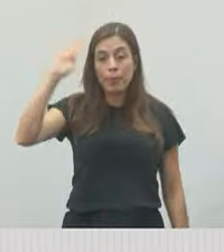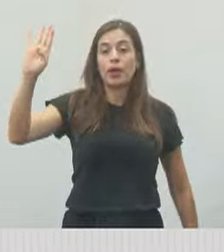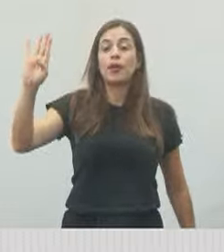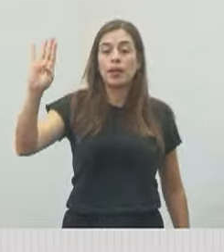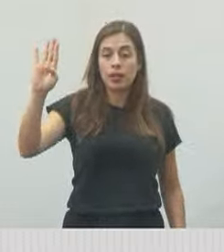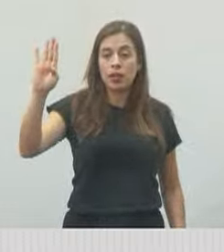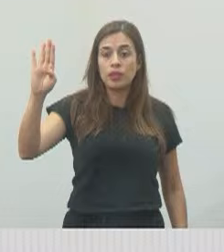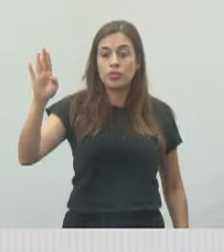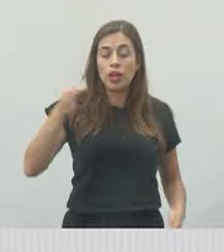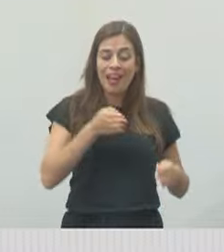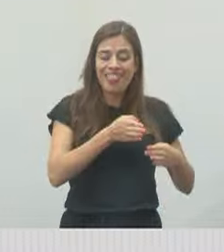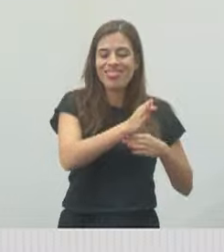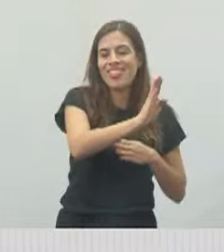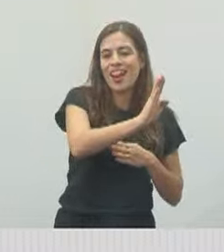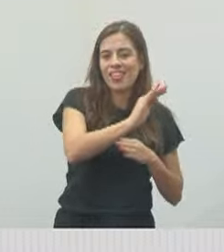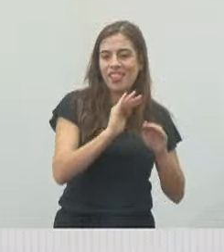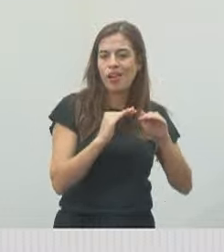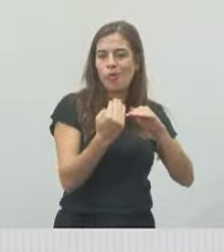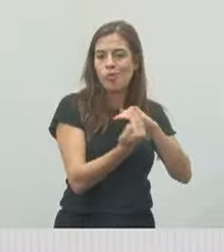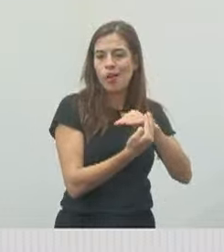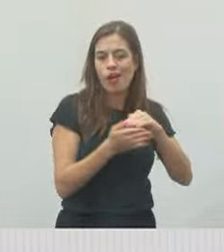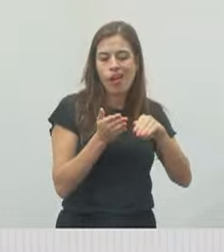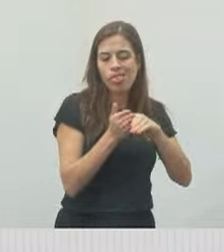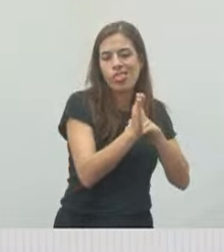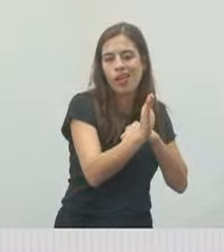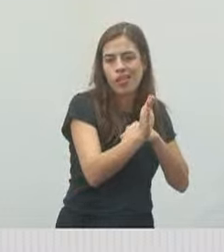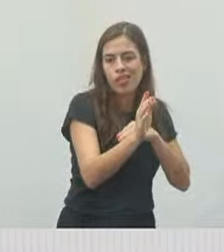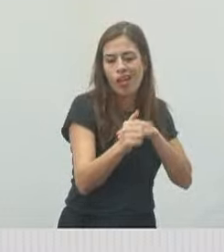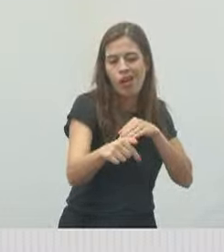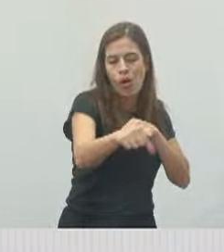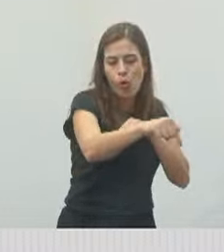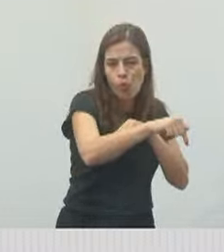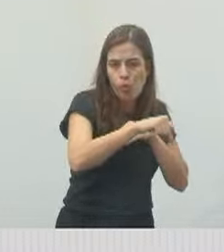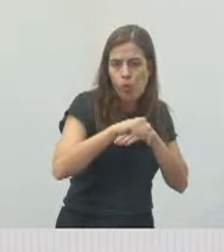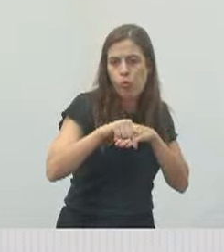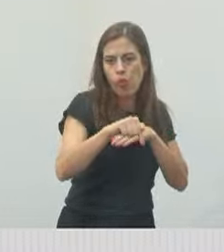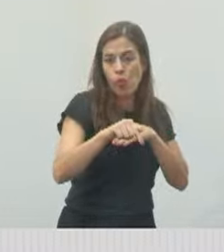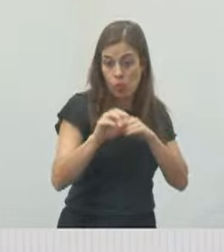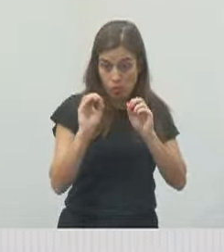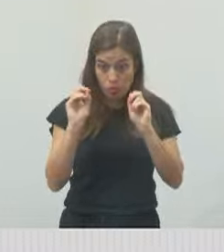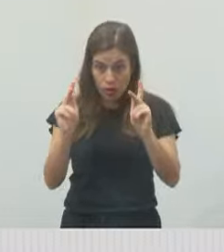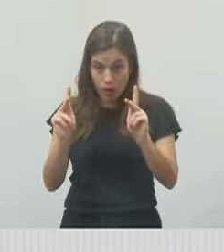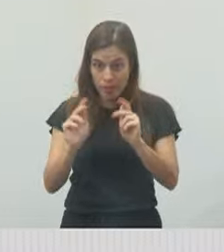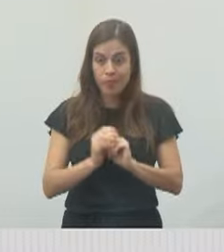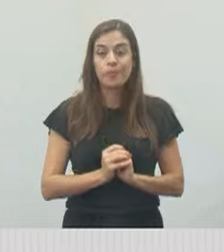lá é a entrada do bairro, é aquela rotatória, ok?